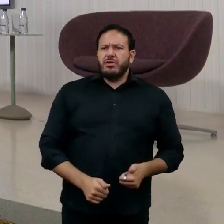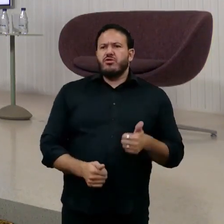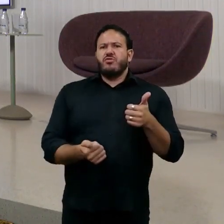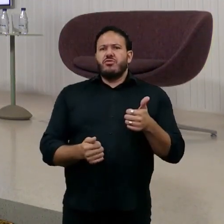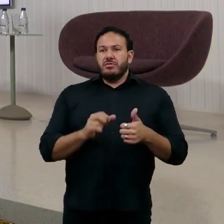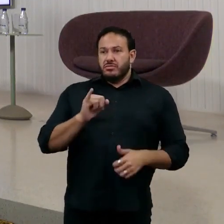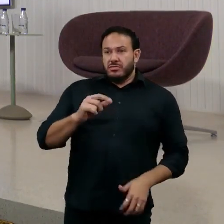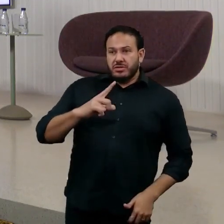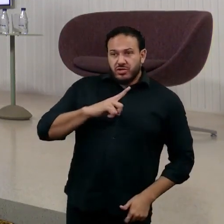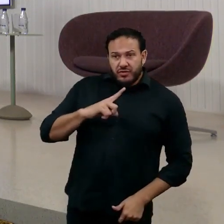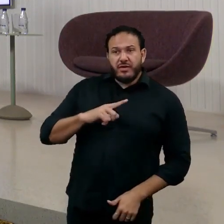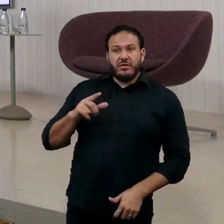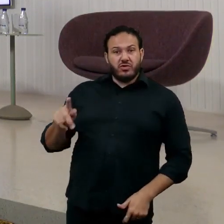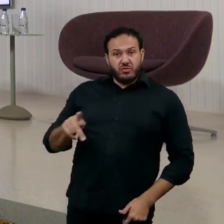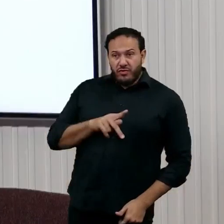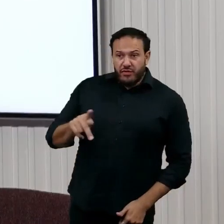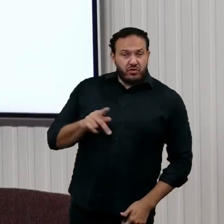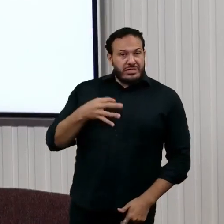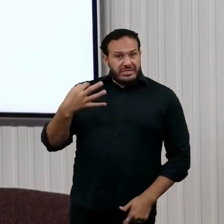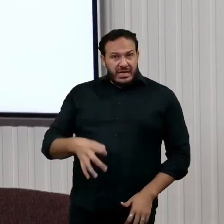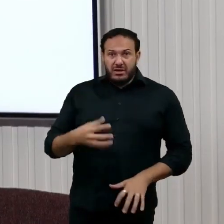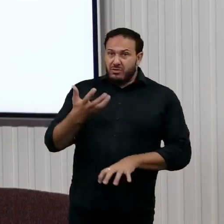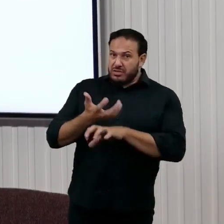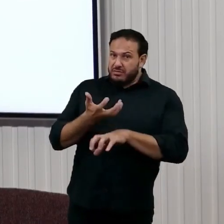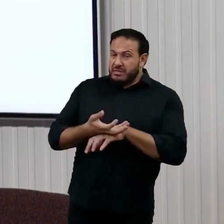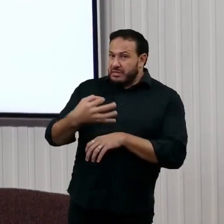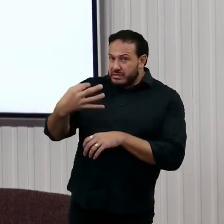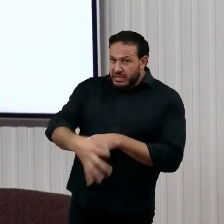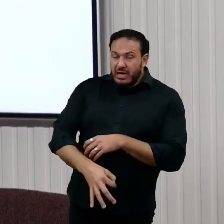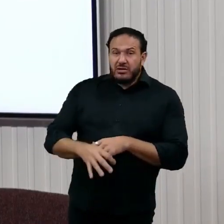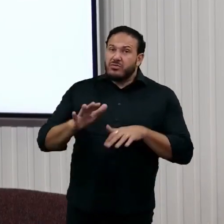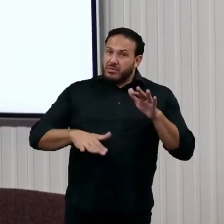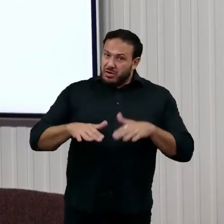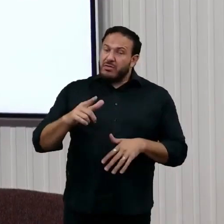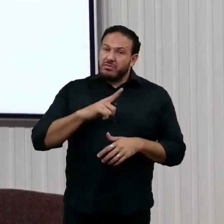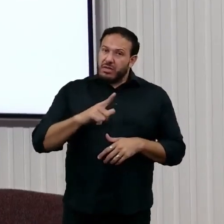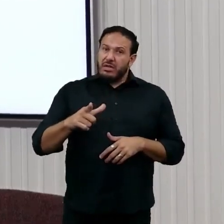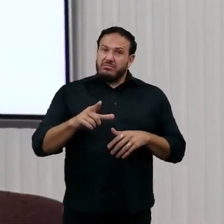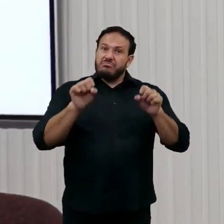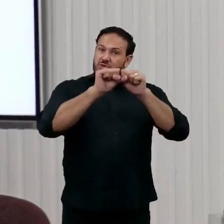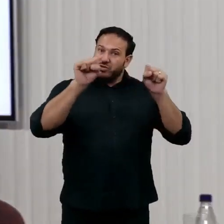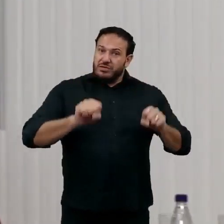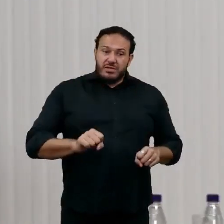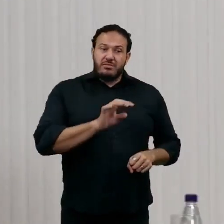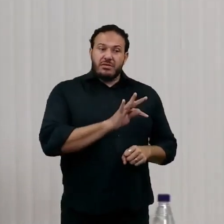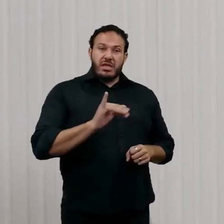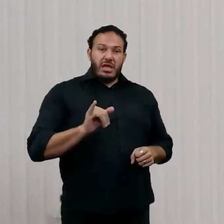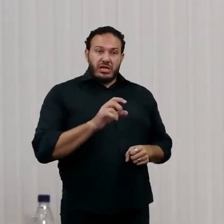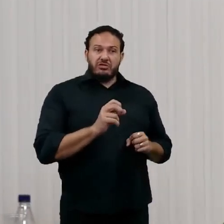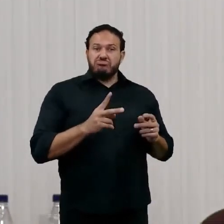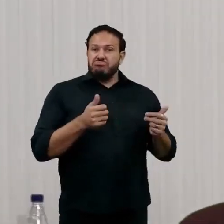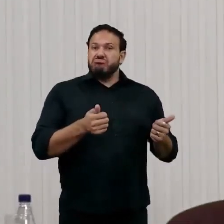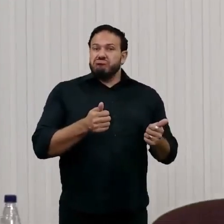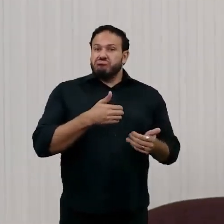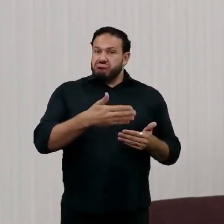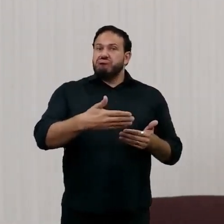o professor certo na disciplina certa pelo menos tem o sistema de TI e assim por diante. Então se